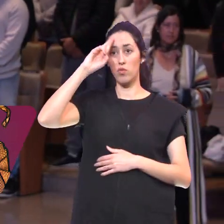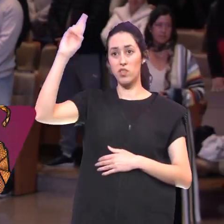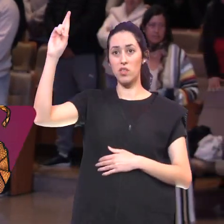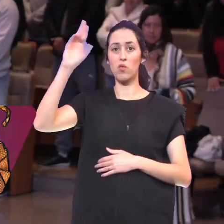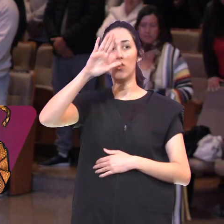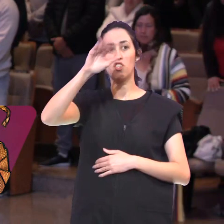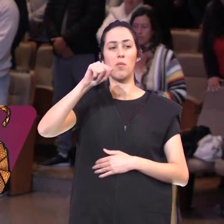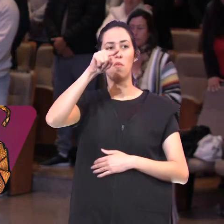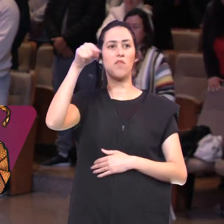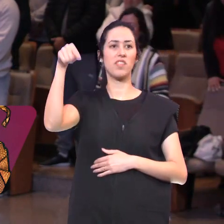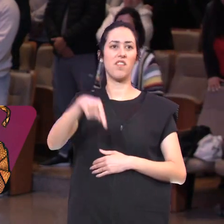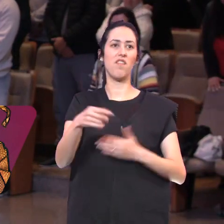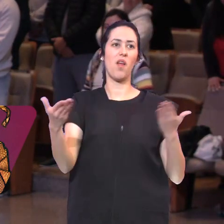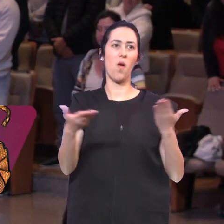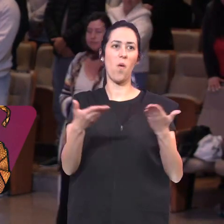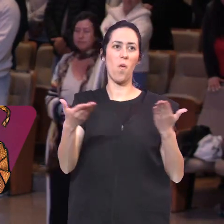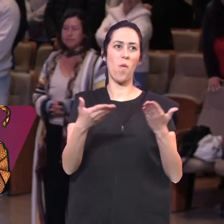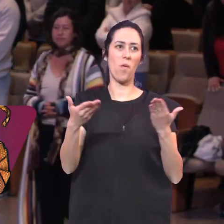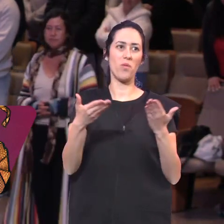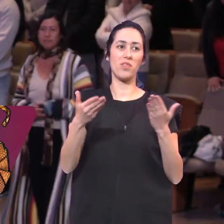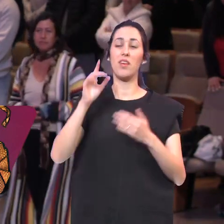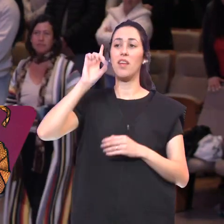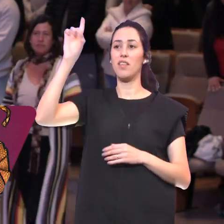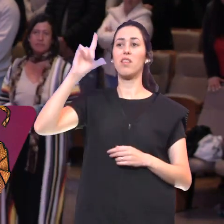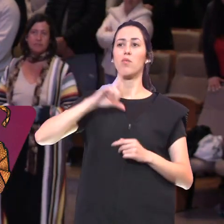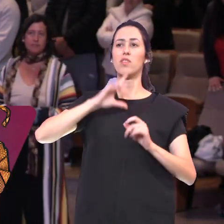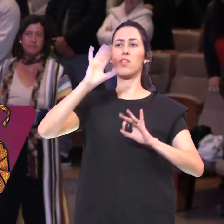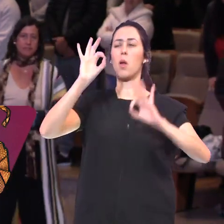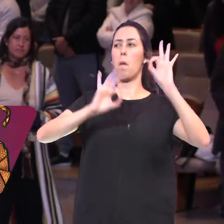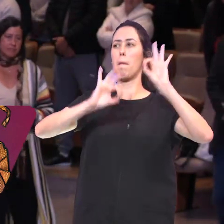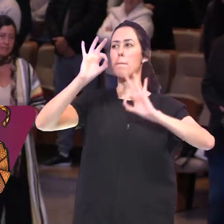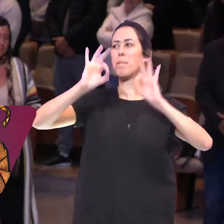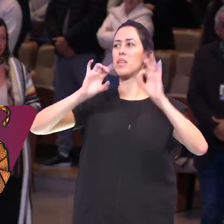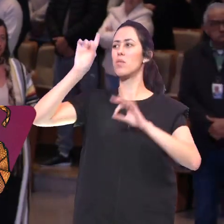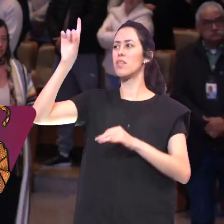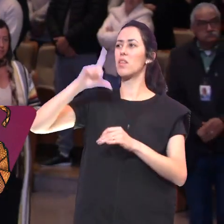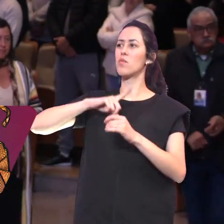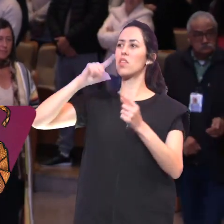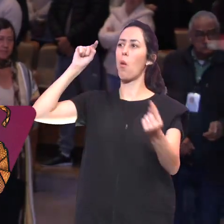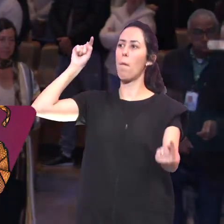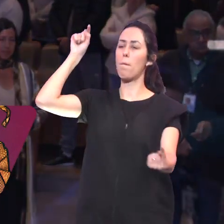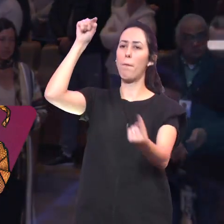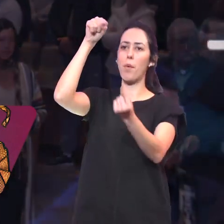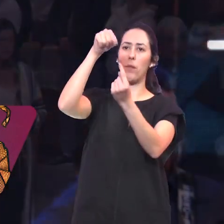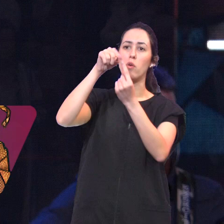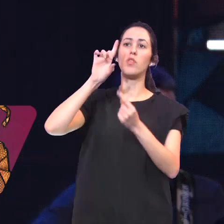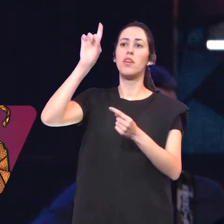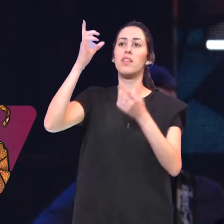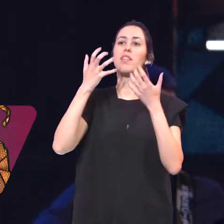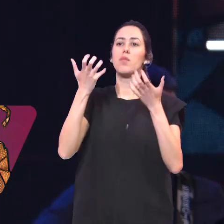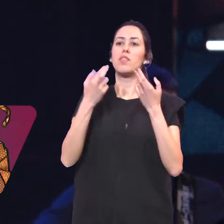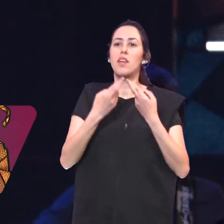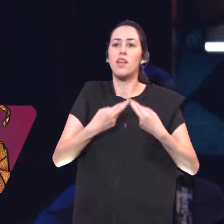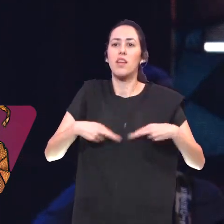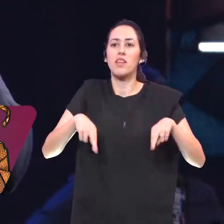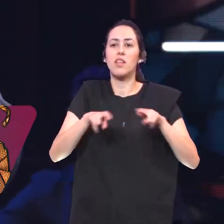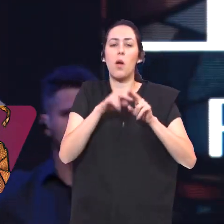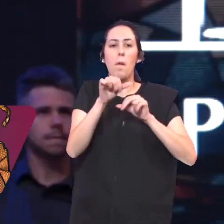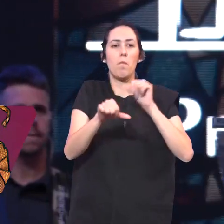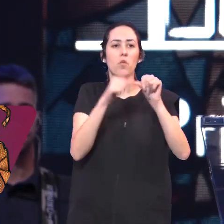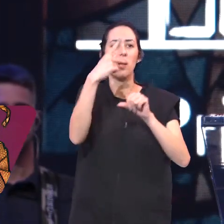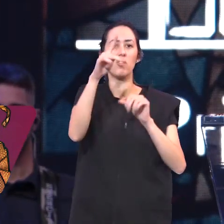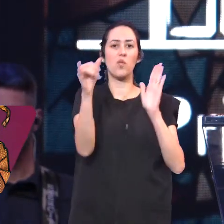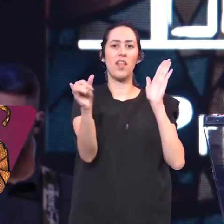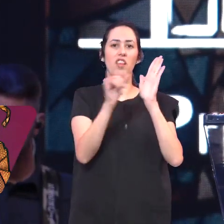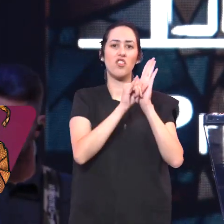Foi Ele Porque Ele Tem um plano Ele tem um propósito Ele quer restaurar Sua identidade Ele quer restaurar